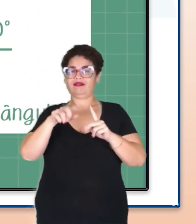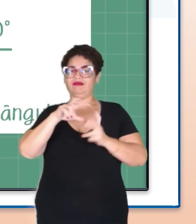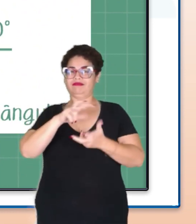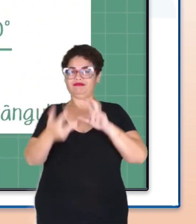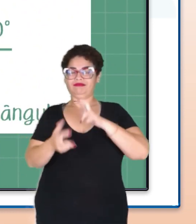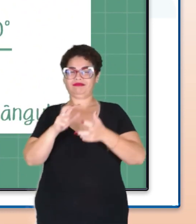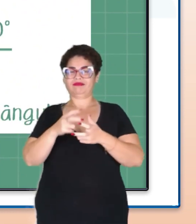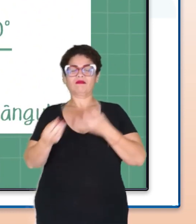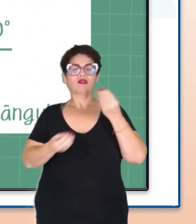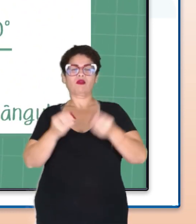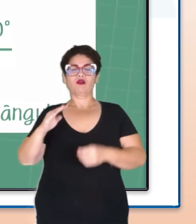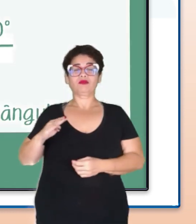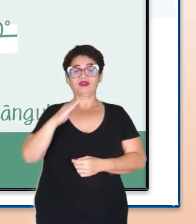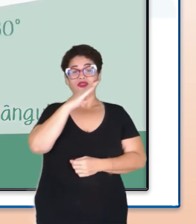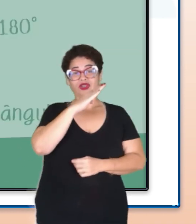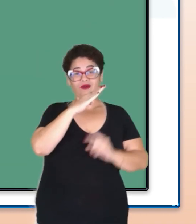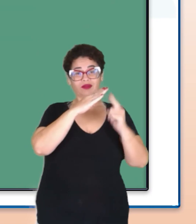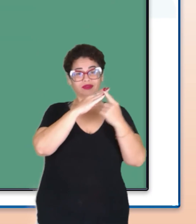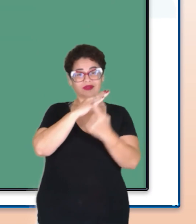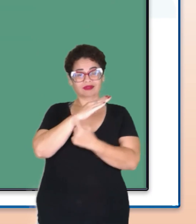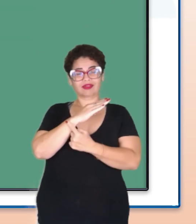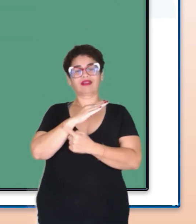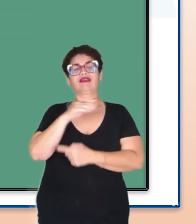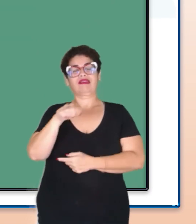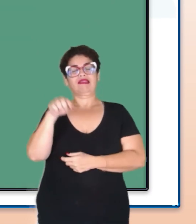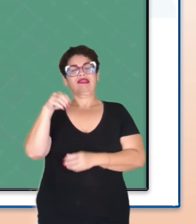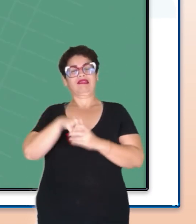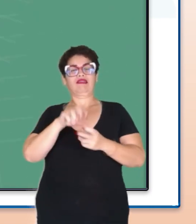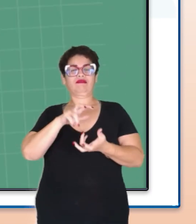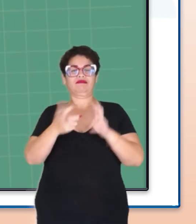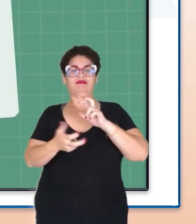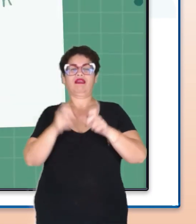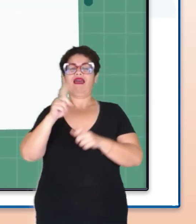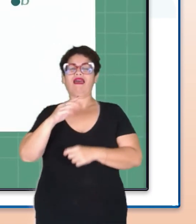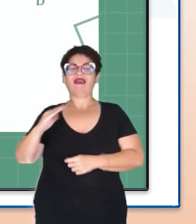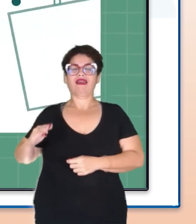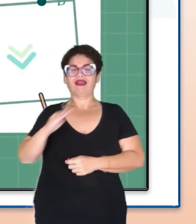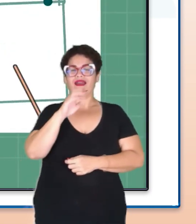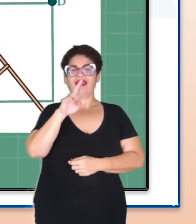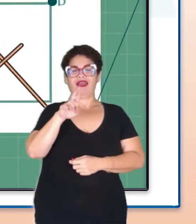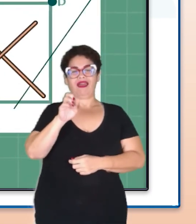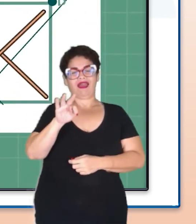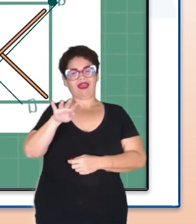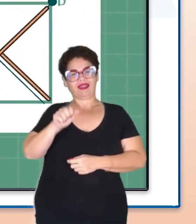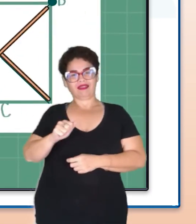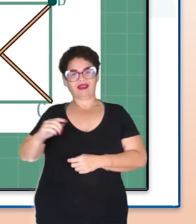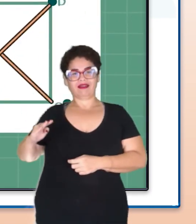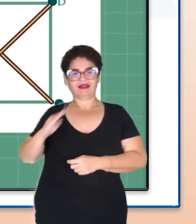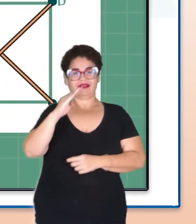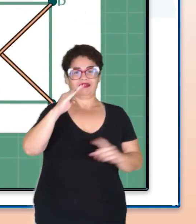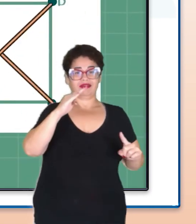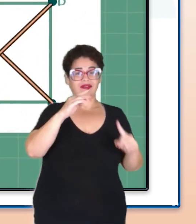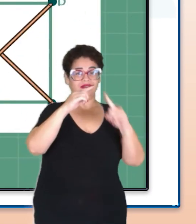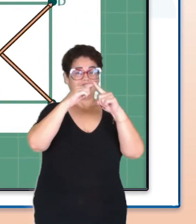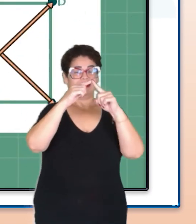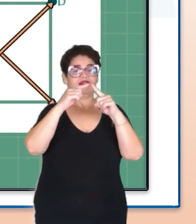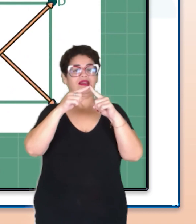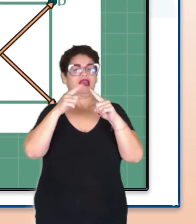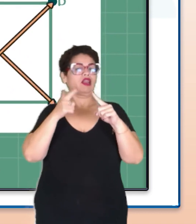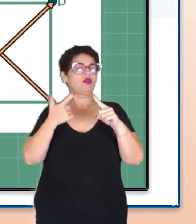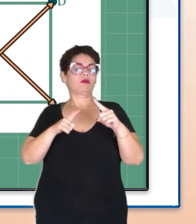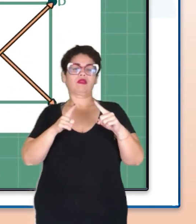falar sobre diagonais em um polígono. As diagonais são segmentos de reta que ligam vértices não consecutivos,